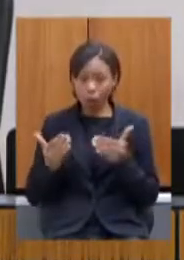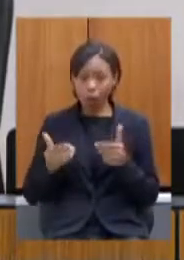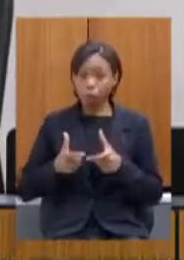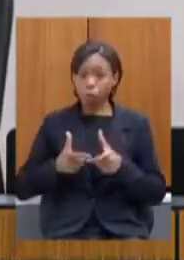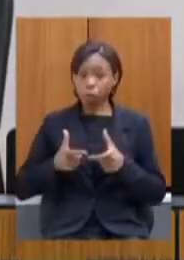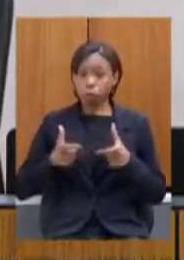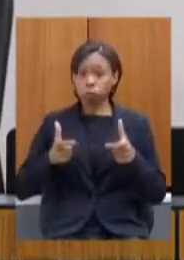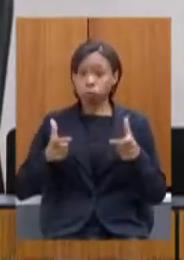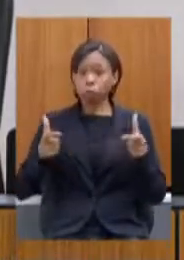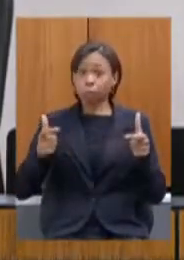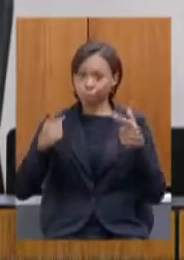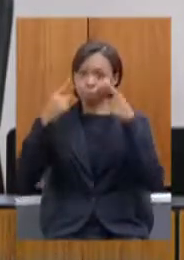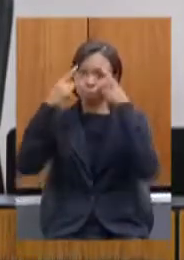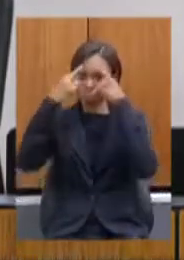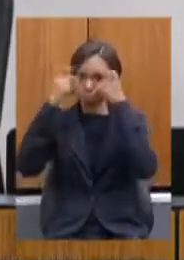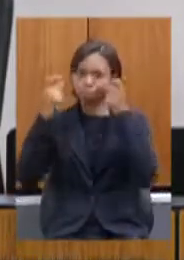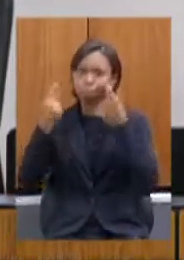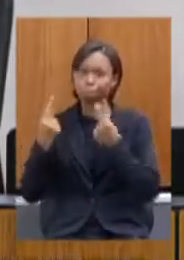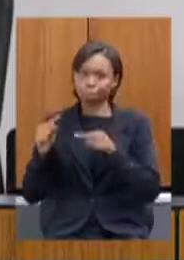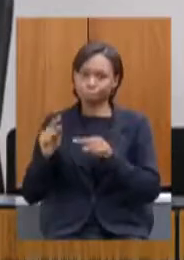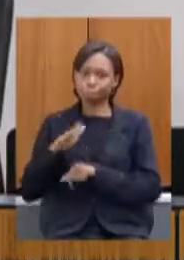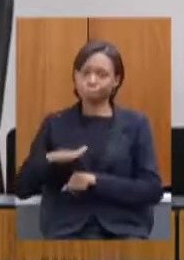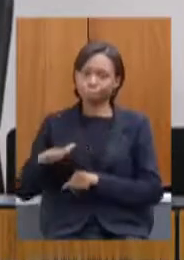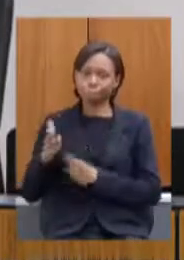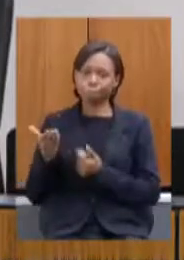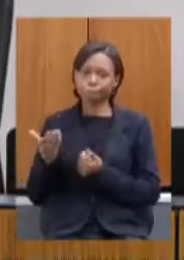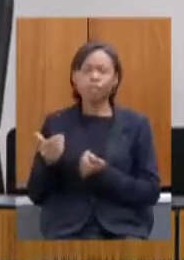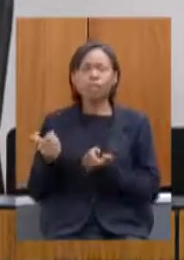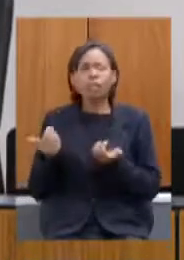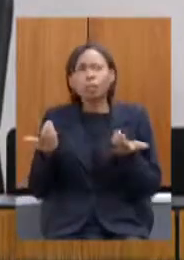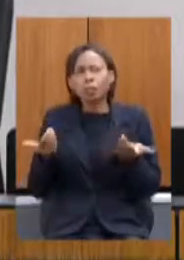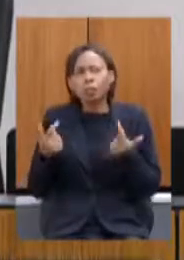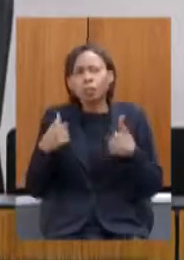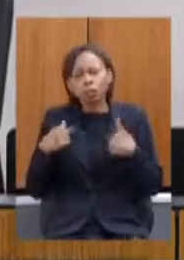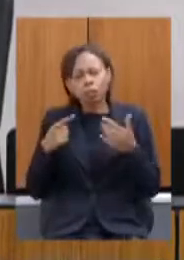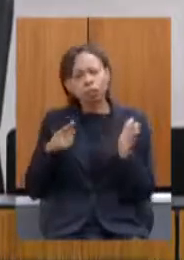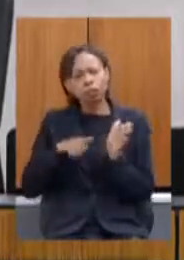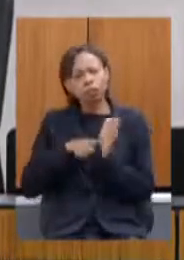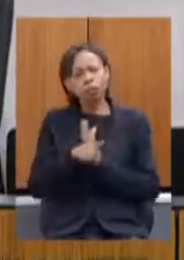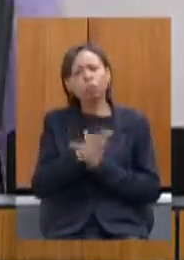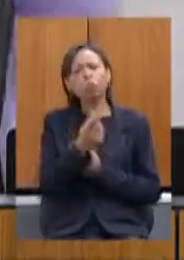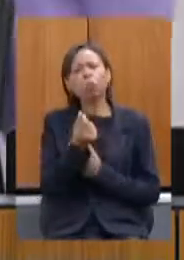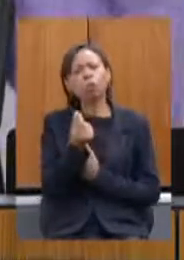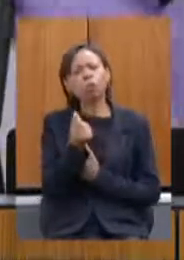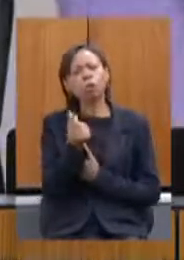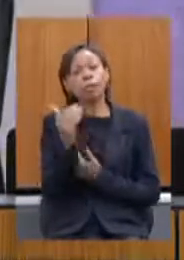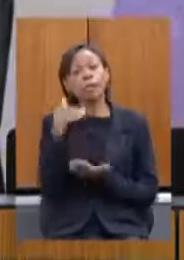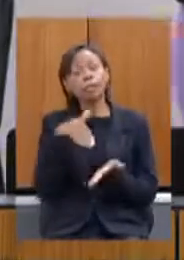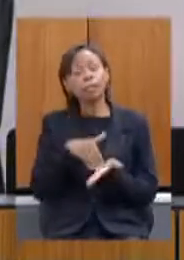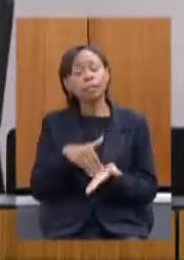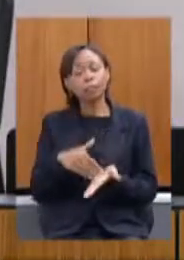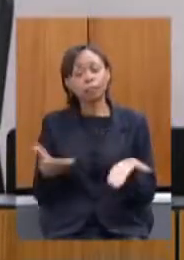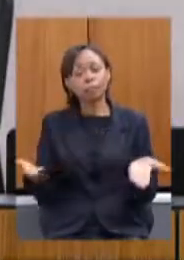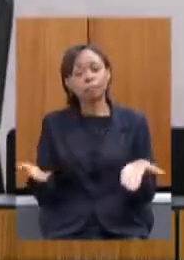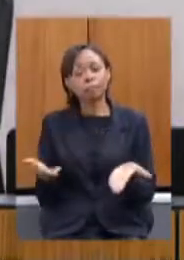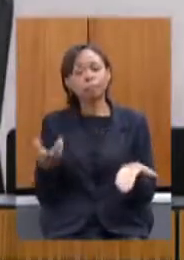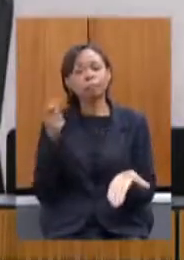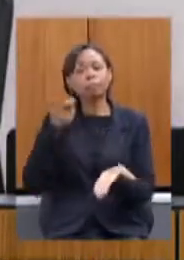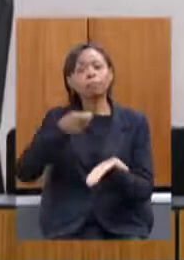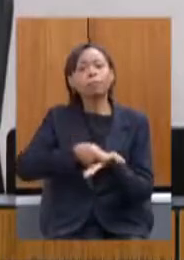então eu queria lhe perguntar quanto até agora foi pago